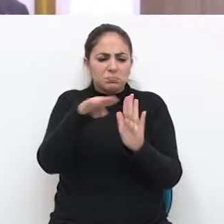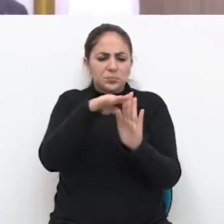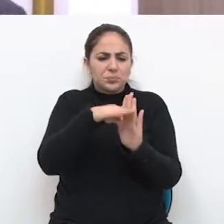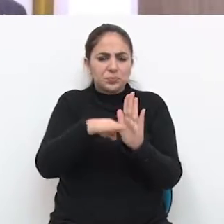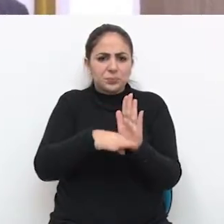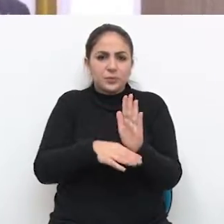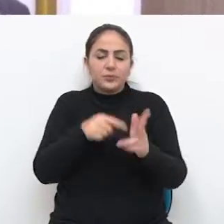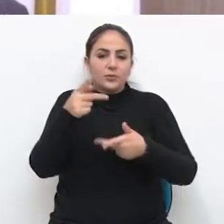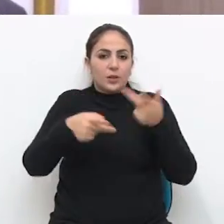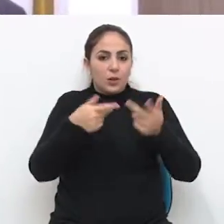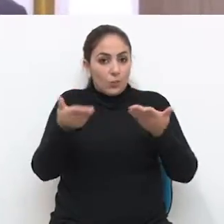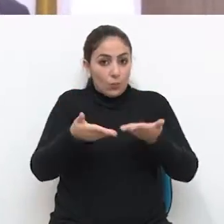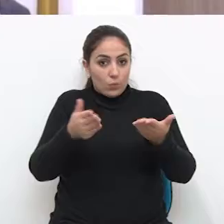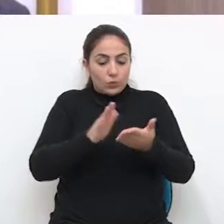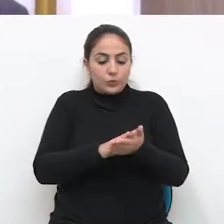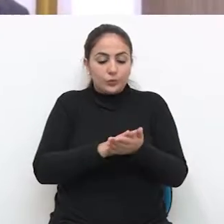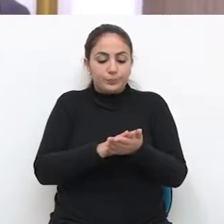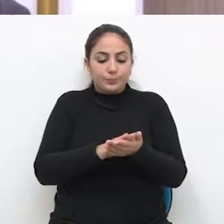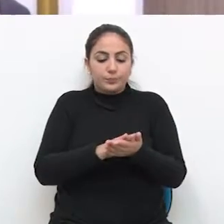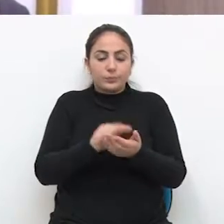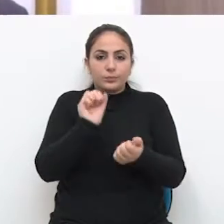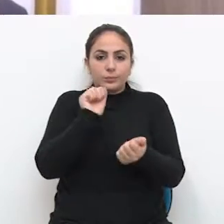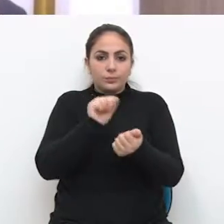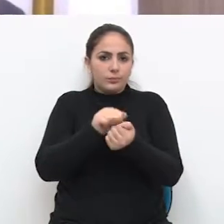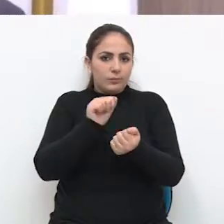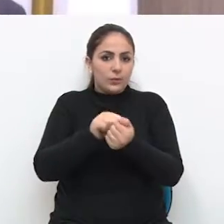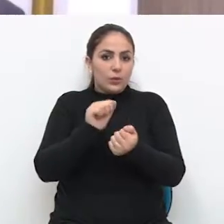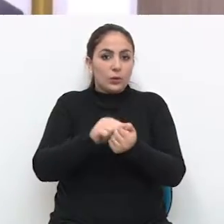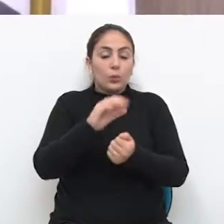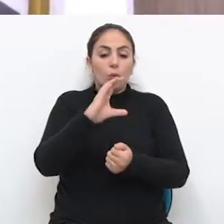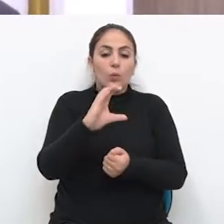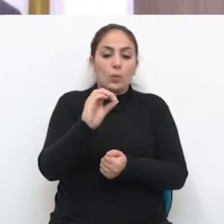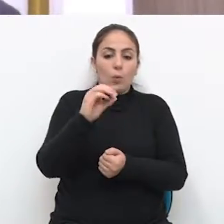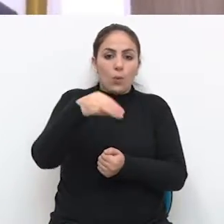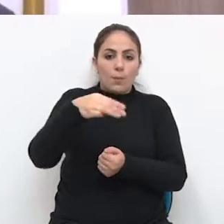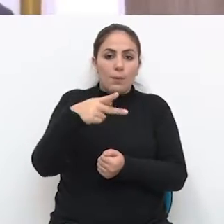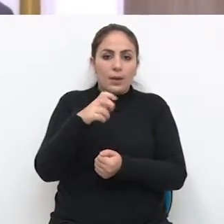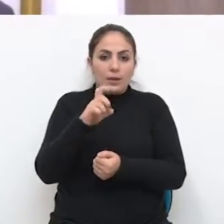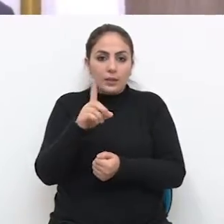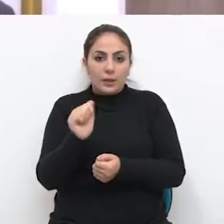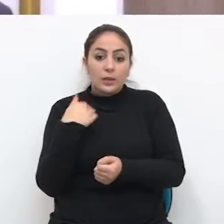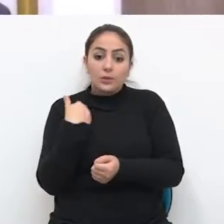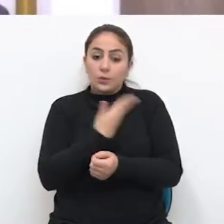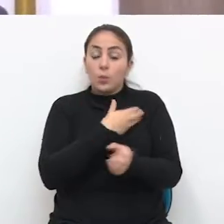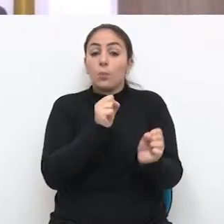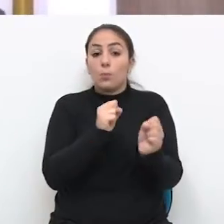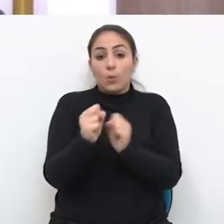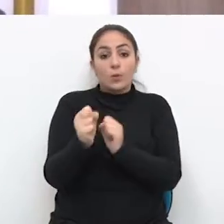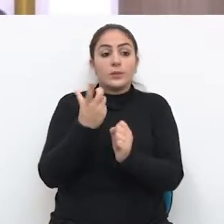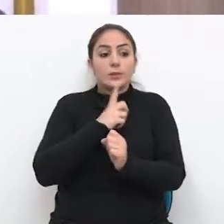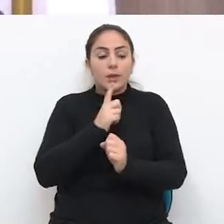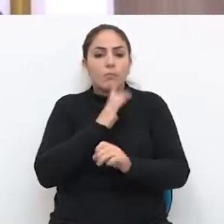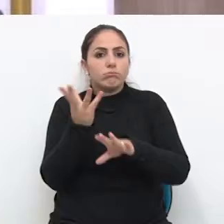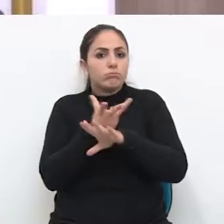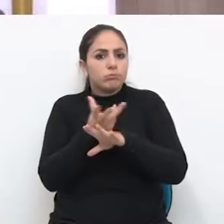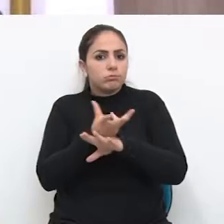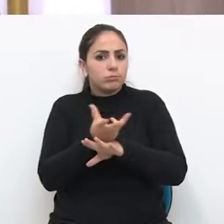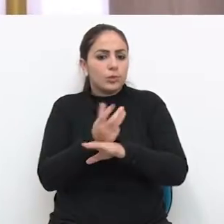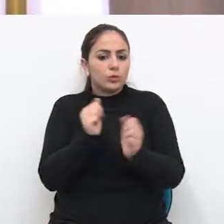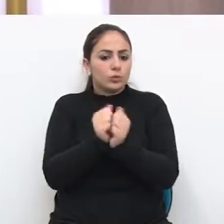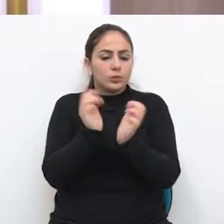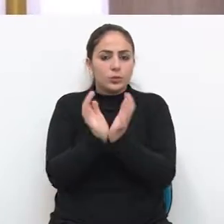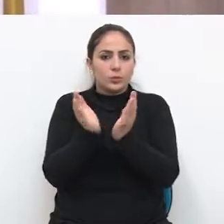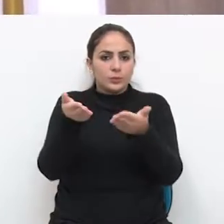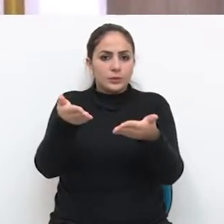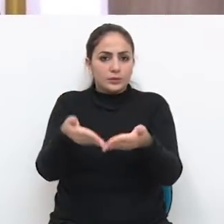pontos salientados hoje aqui com o PED, para que a gente possa ter uma agilidade aqui